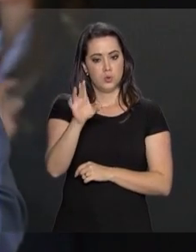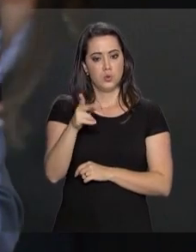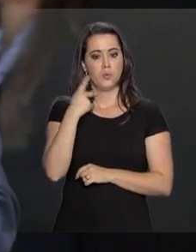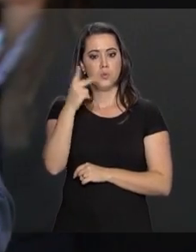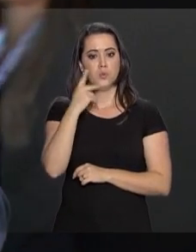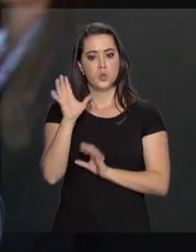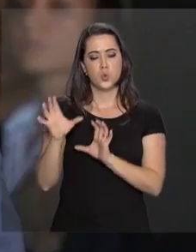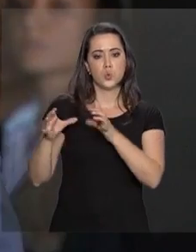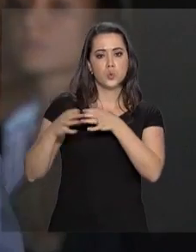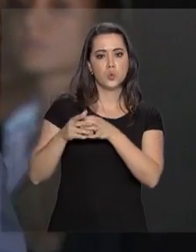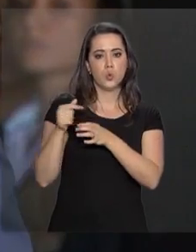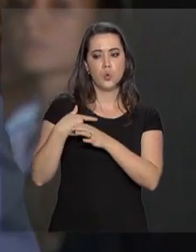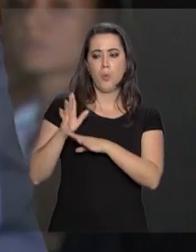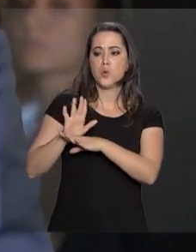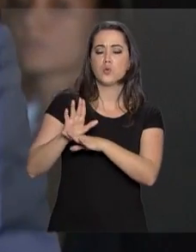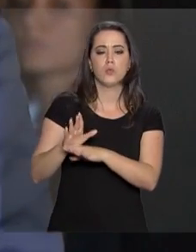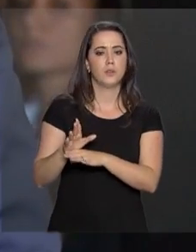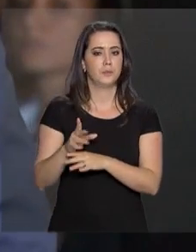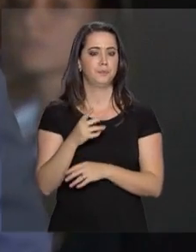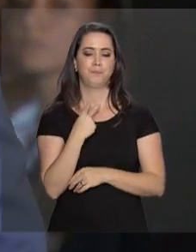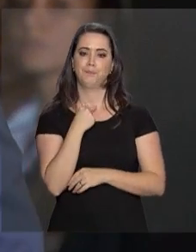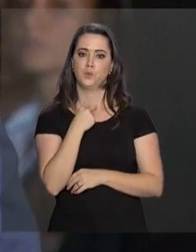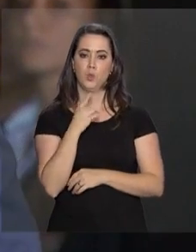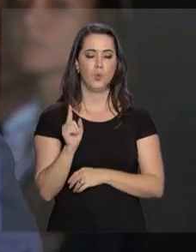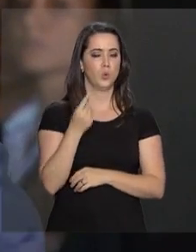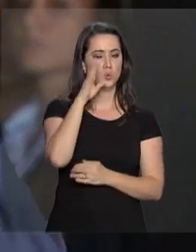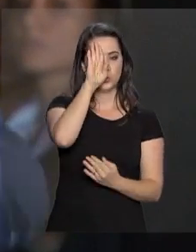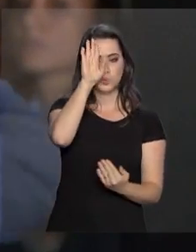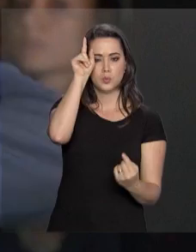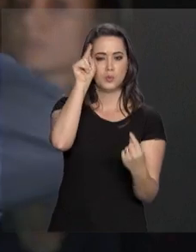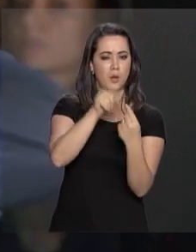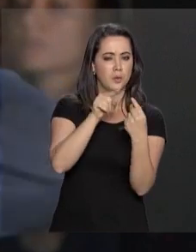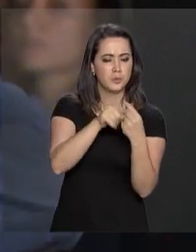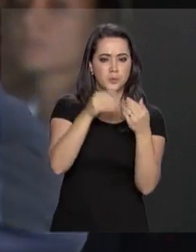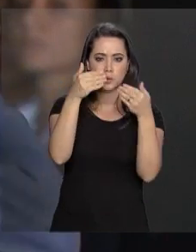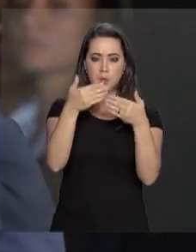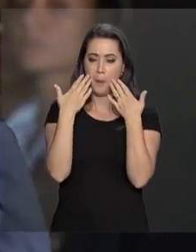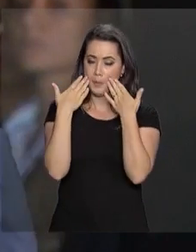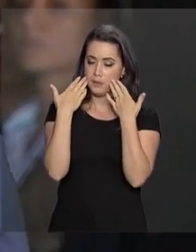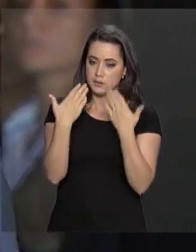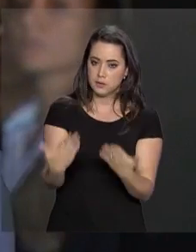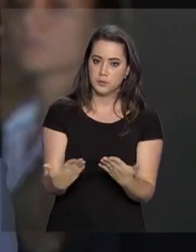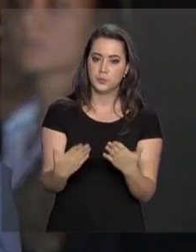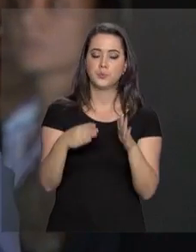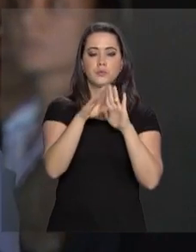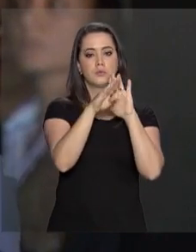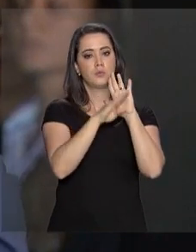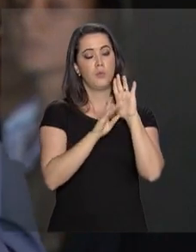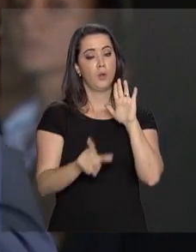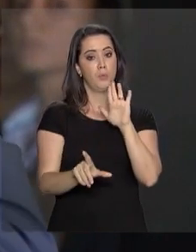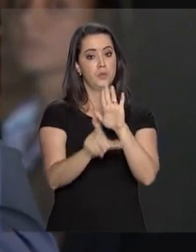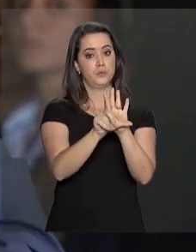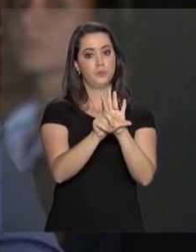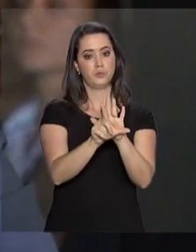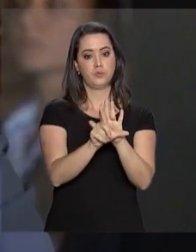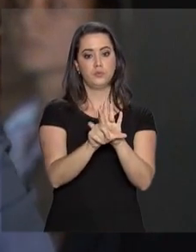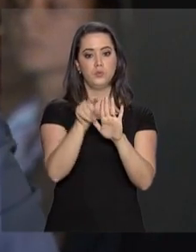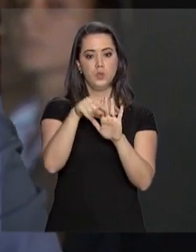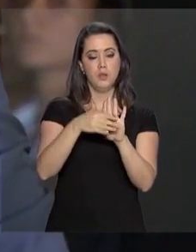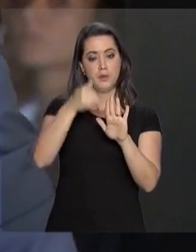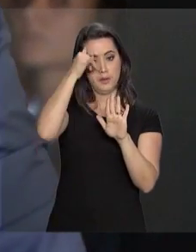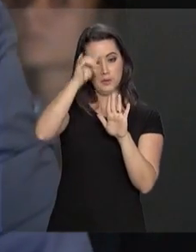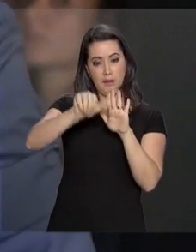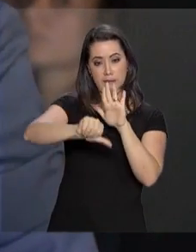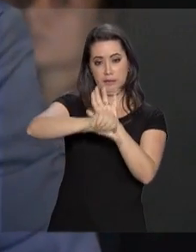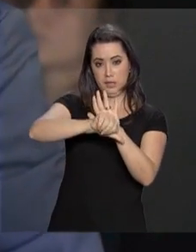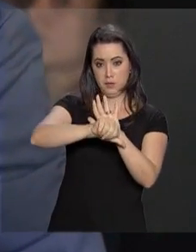político-partidários. Um dos objetivos prioritários será apresentar um projeto de lei anticrime